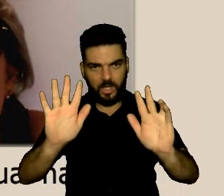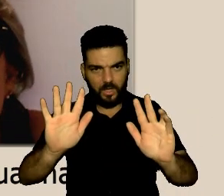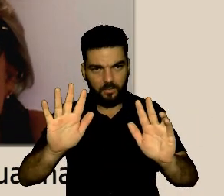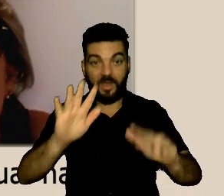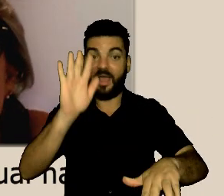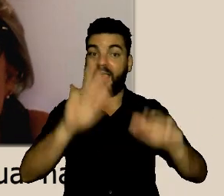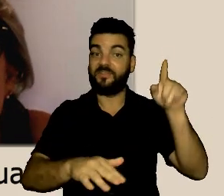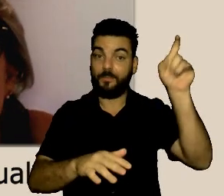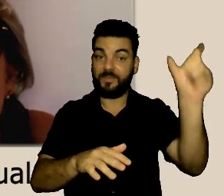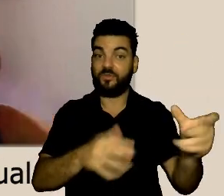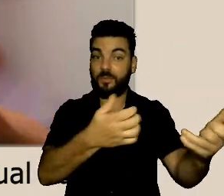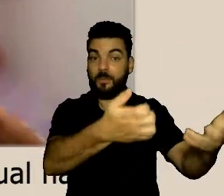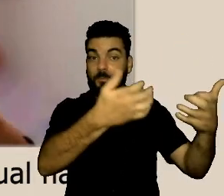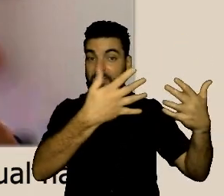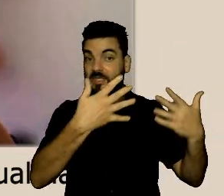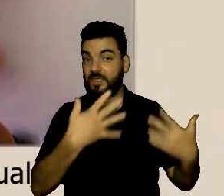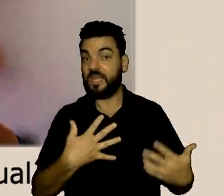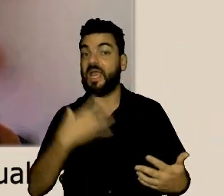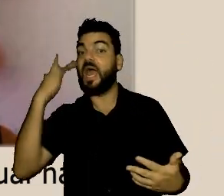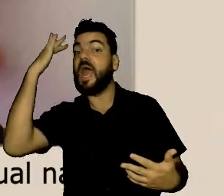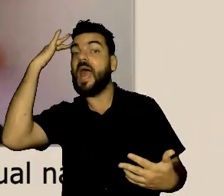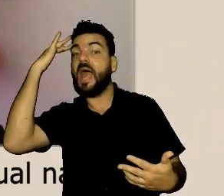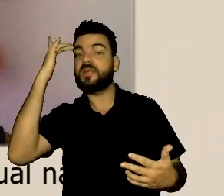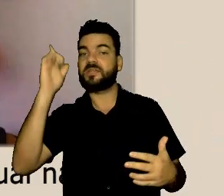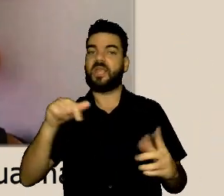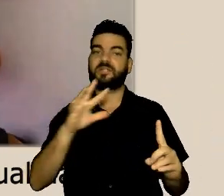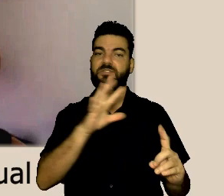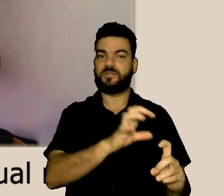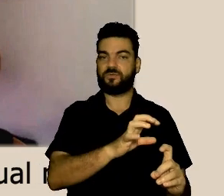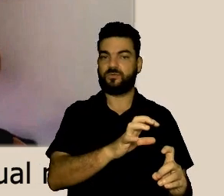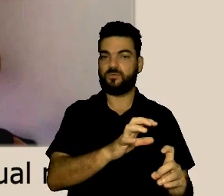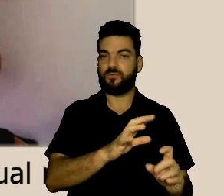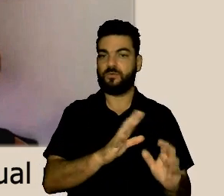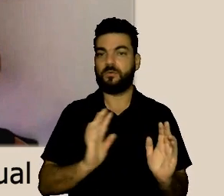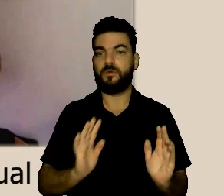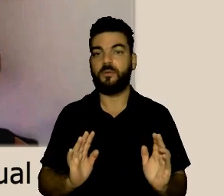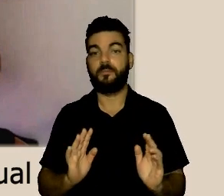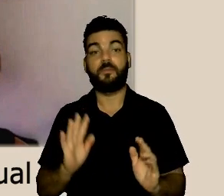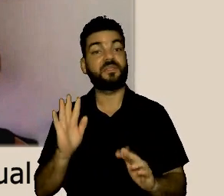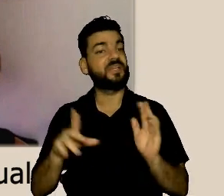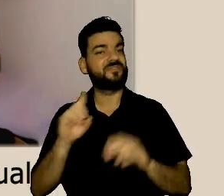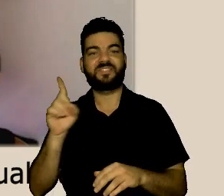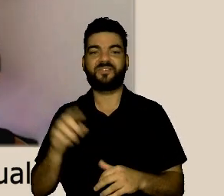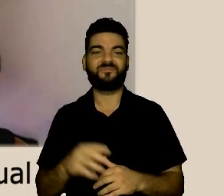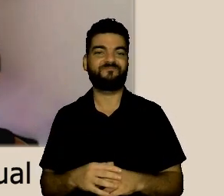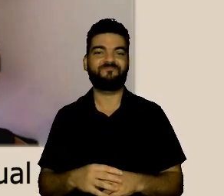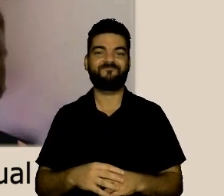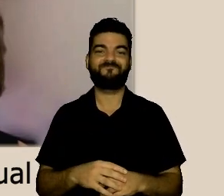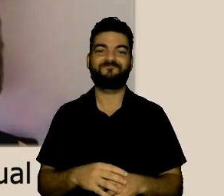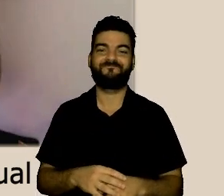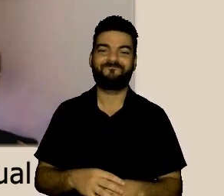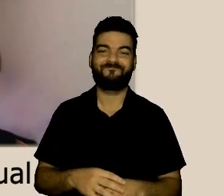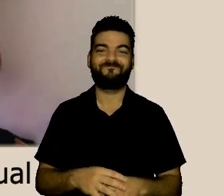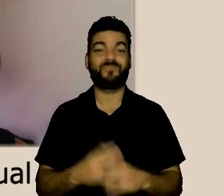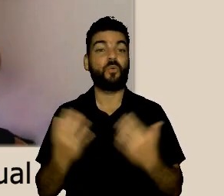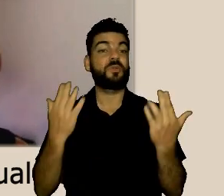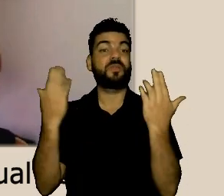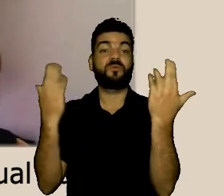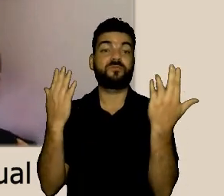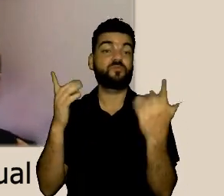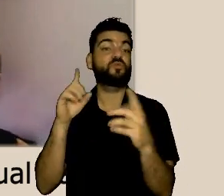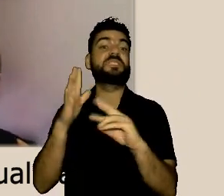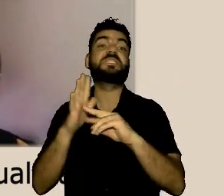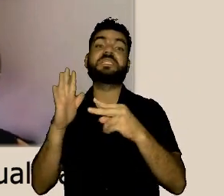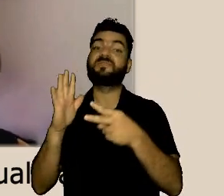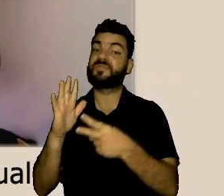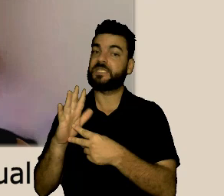é assédio no registro às vezes a narrativa do servidor é que ele foi assediado mas não